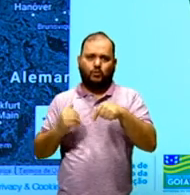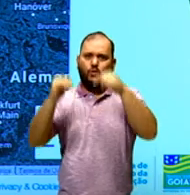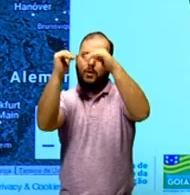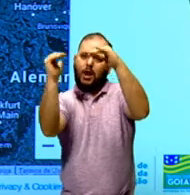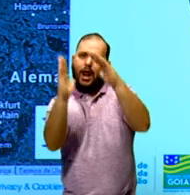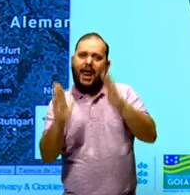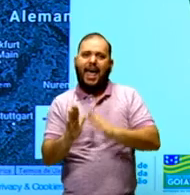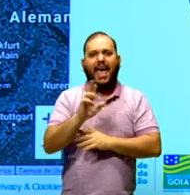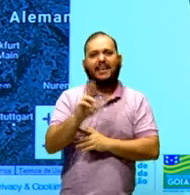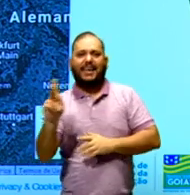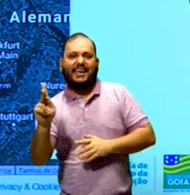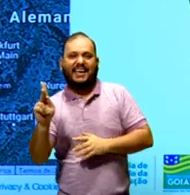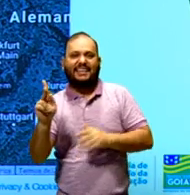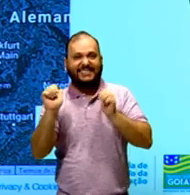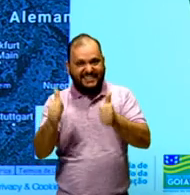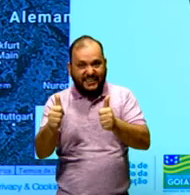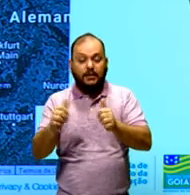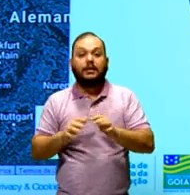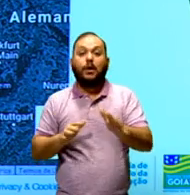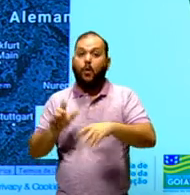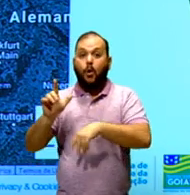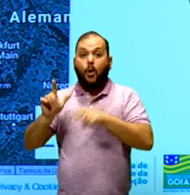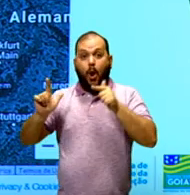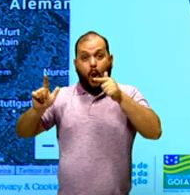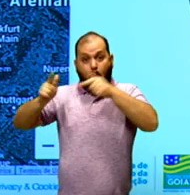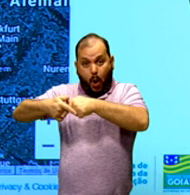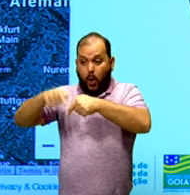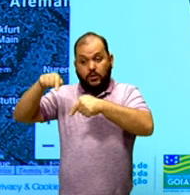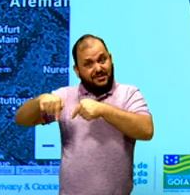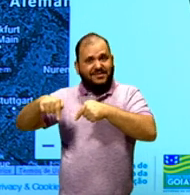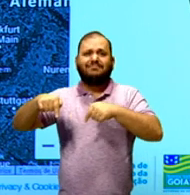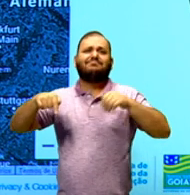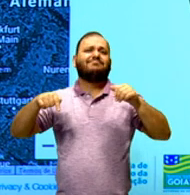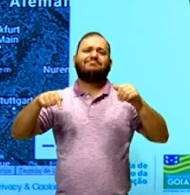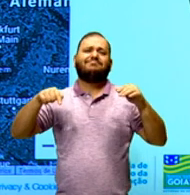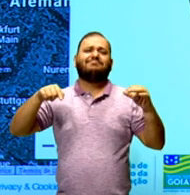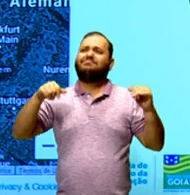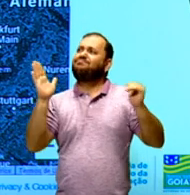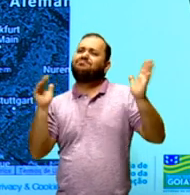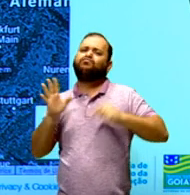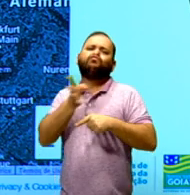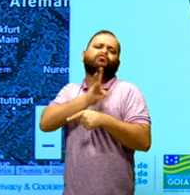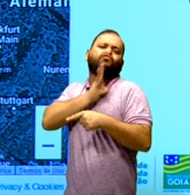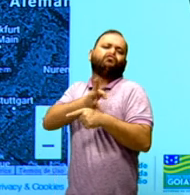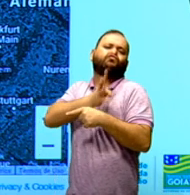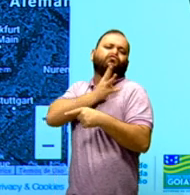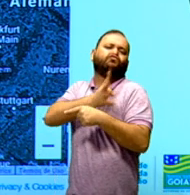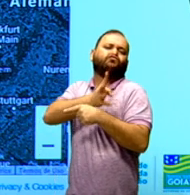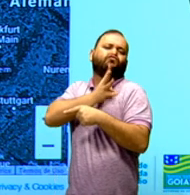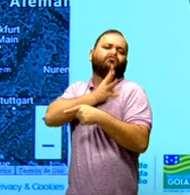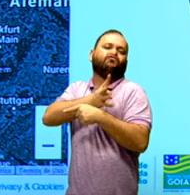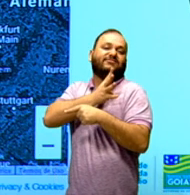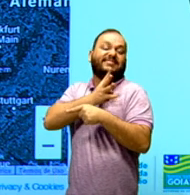Ele é o país mais famoso do Reino Unido, e Londres, por certo, é também uma das capitais mais famosas do mundo, porque